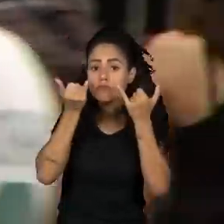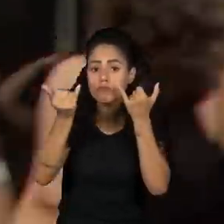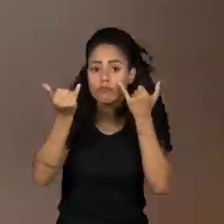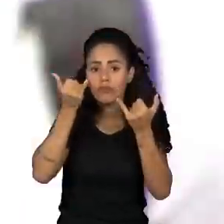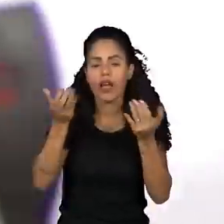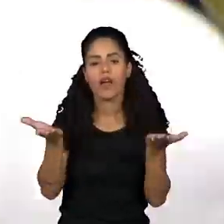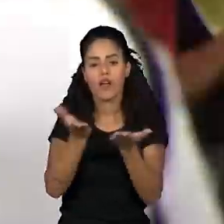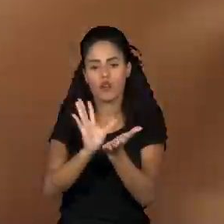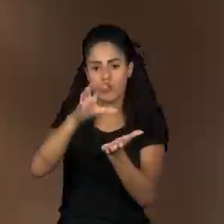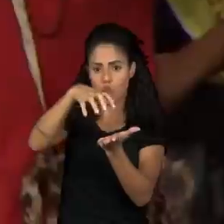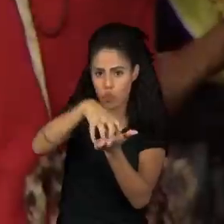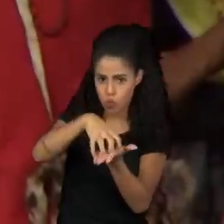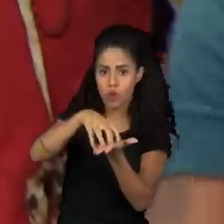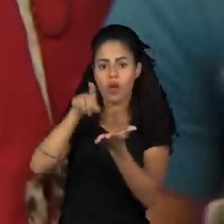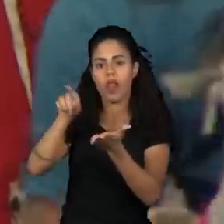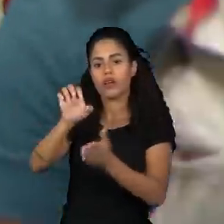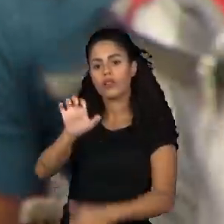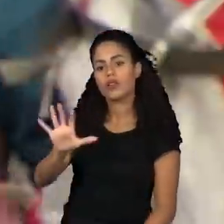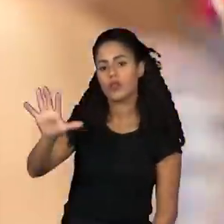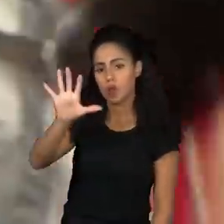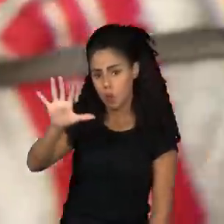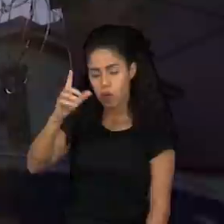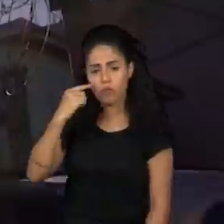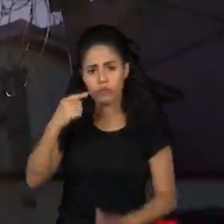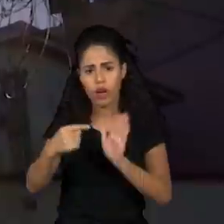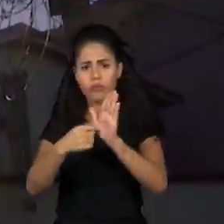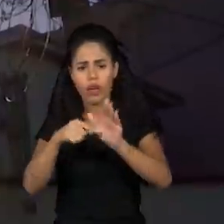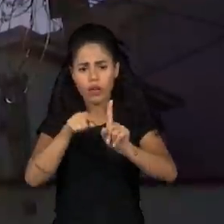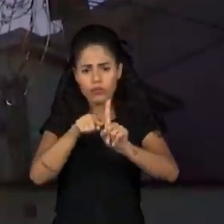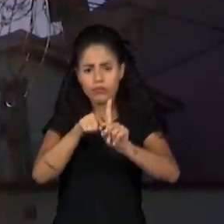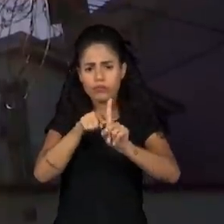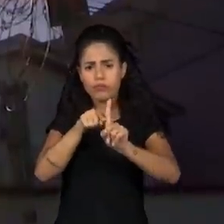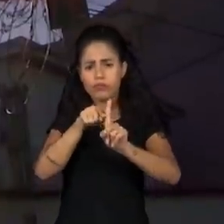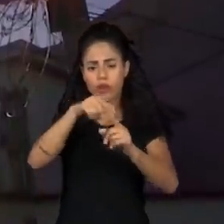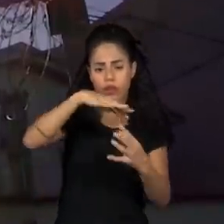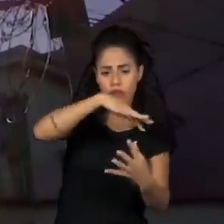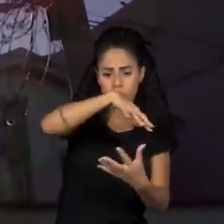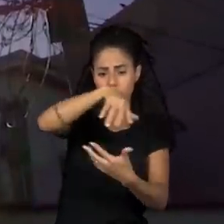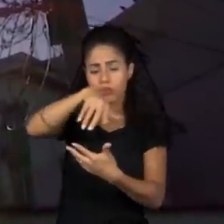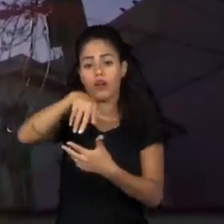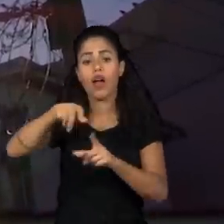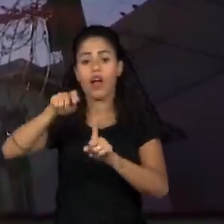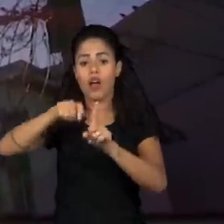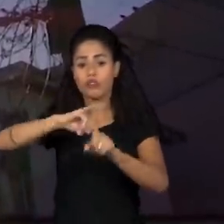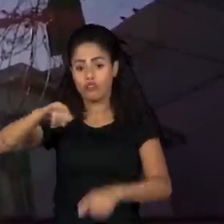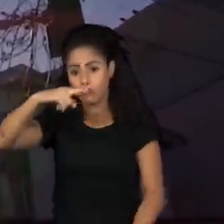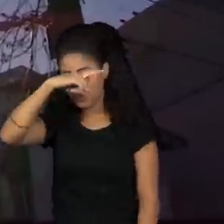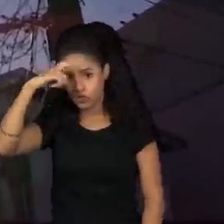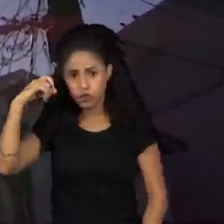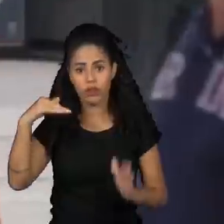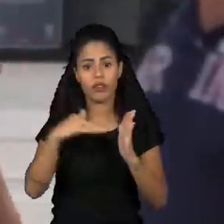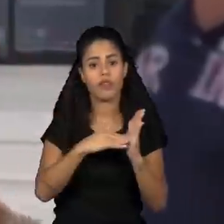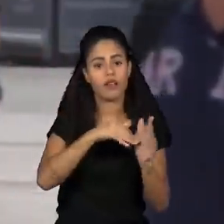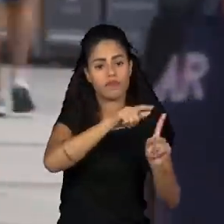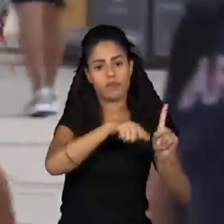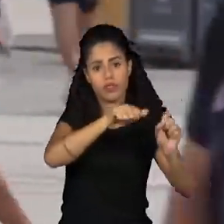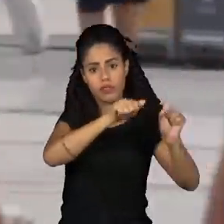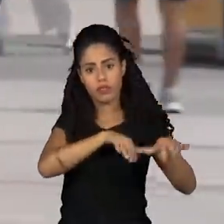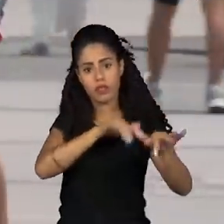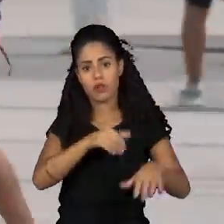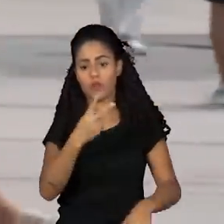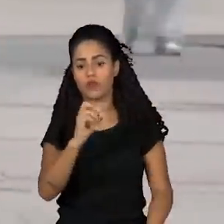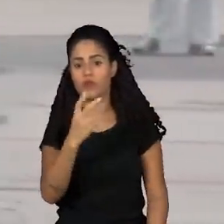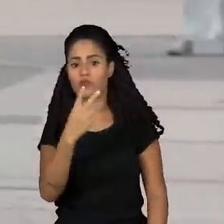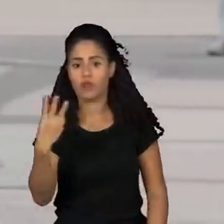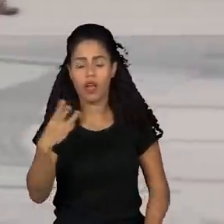Observatório Europeu Copérnicos. A temperatura global de janeiro a setembro de 2023 já está a